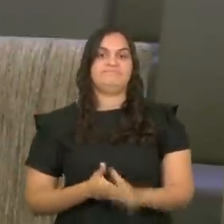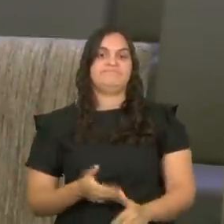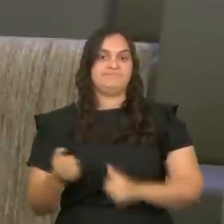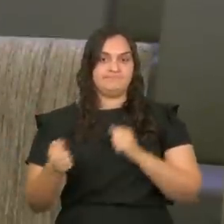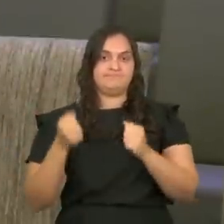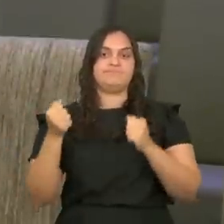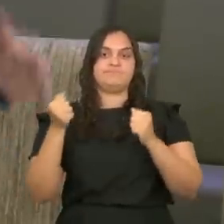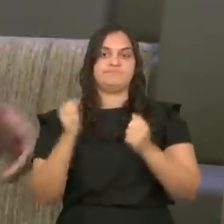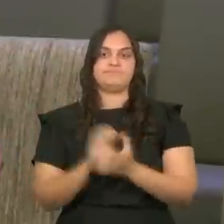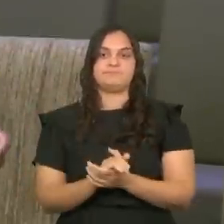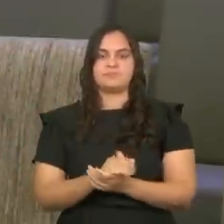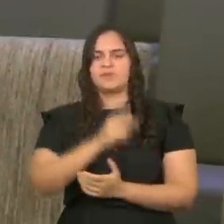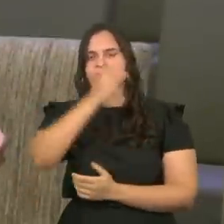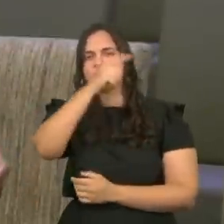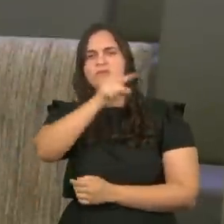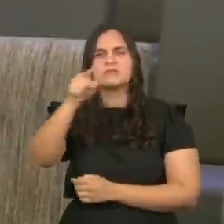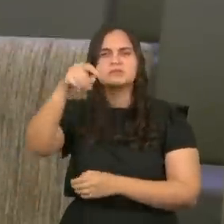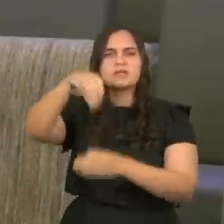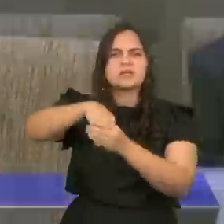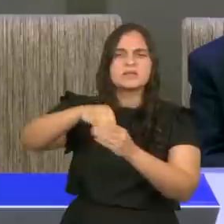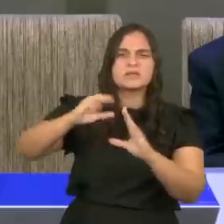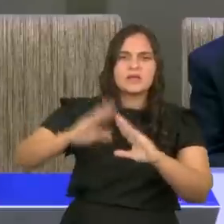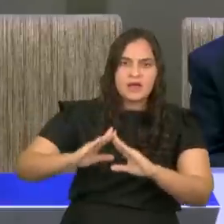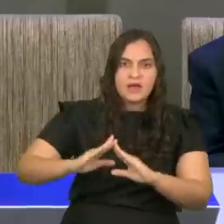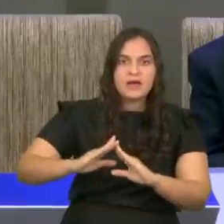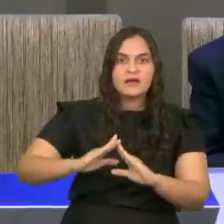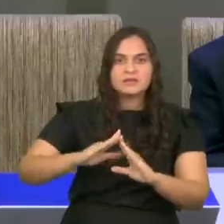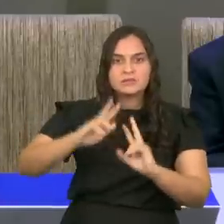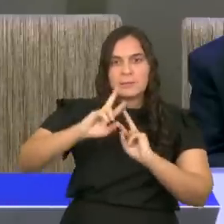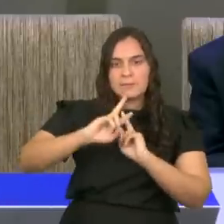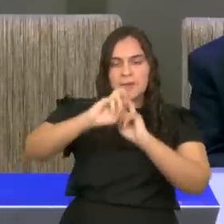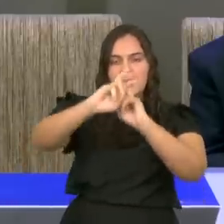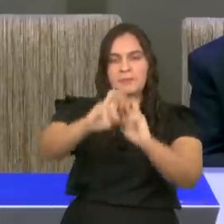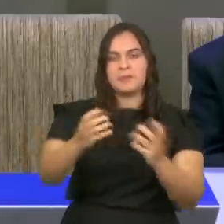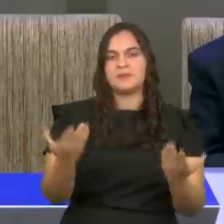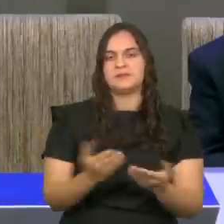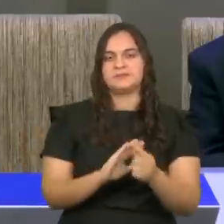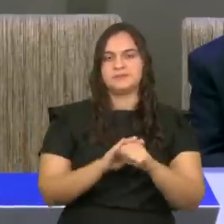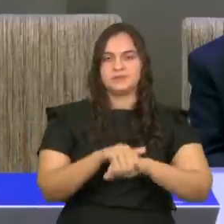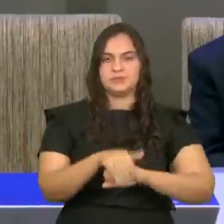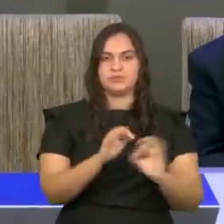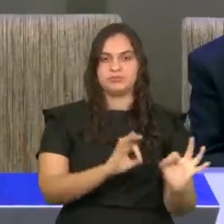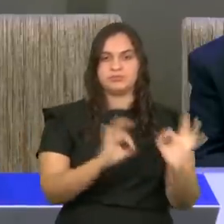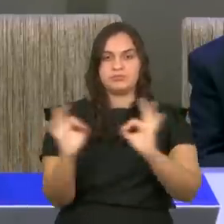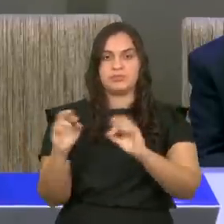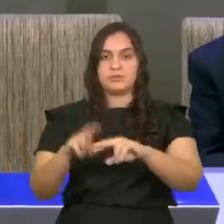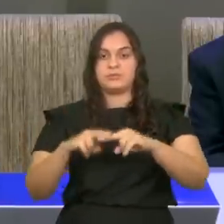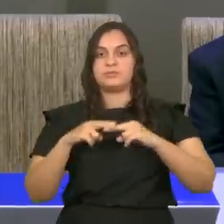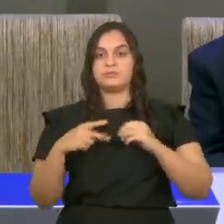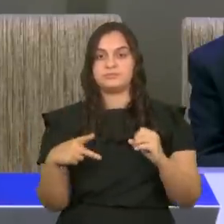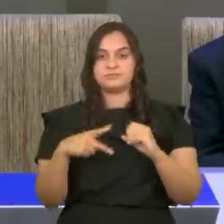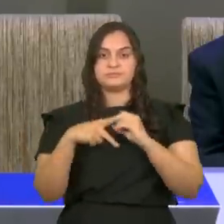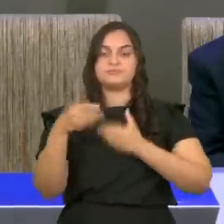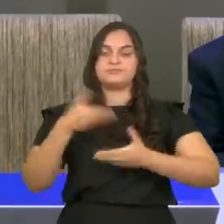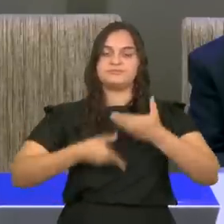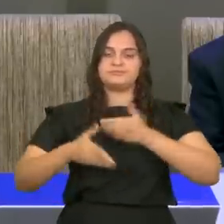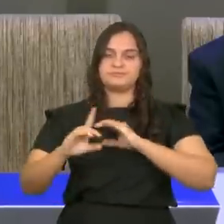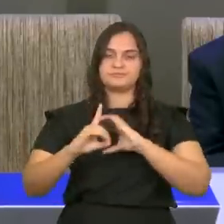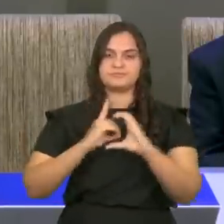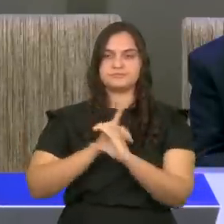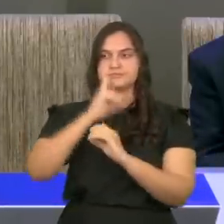Aqueles que estão em casa e me ouvem esta noite, me assistem pela Rede Brasil, cultuando ao Senhor.